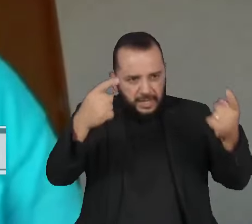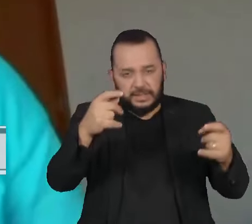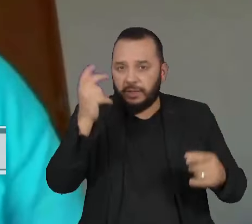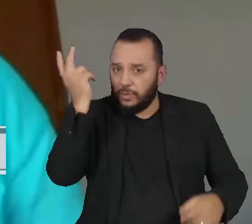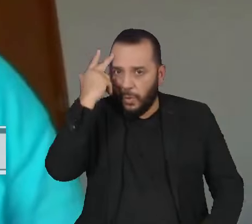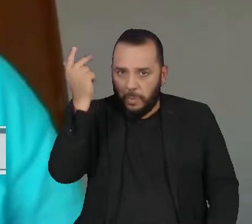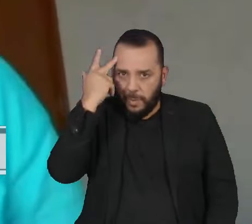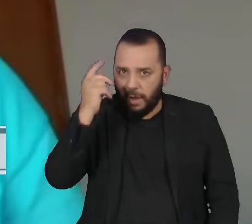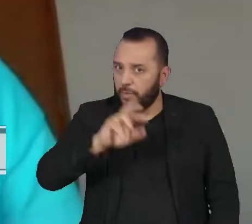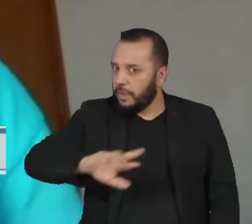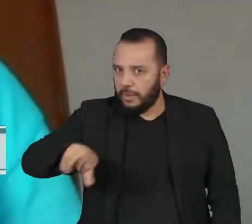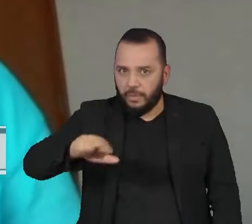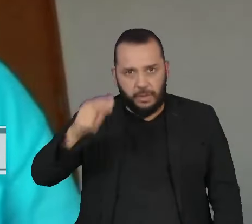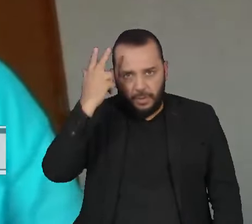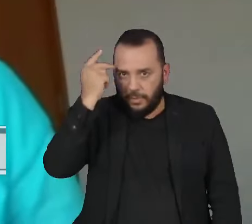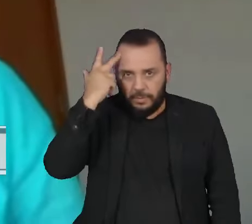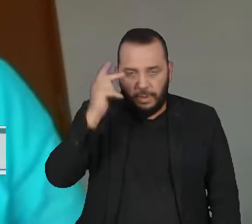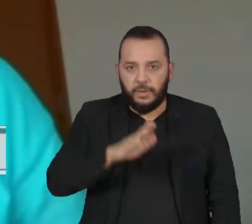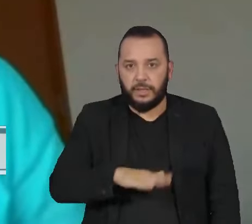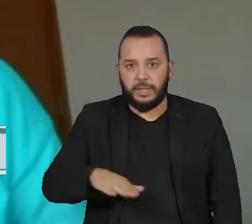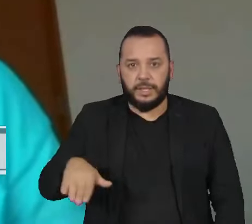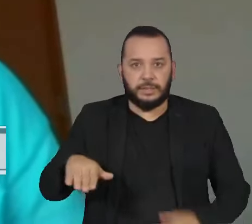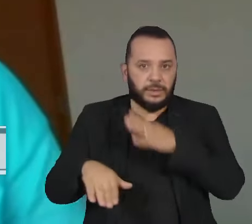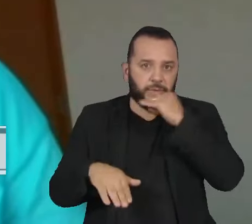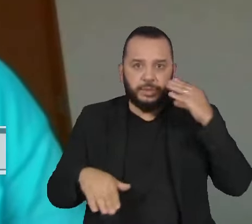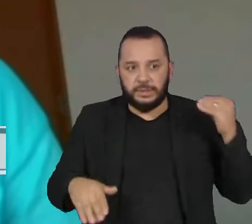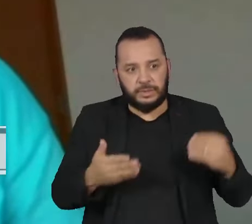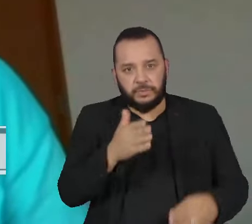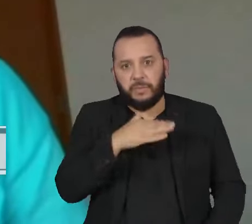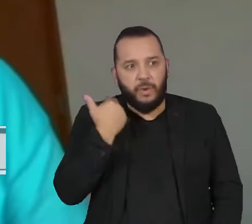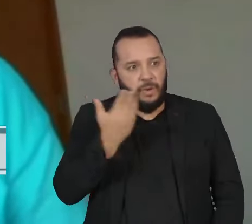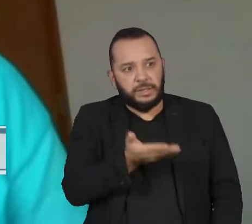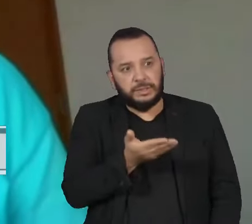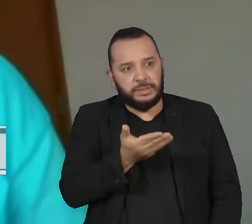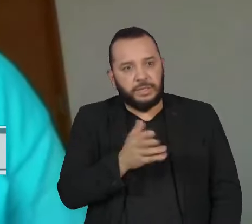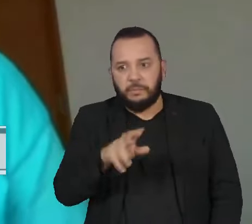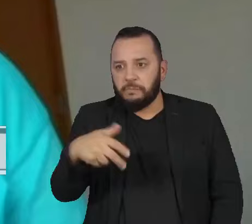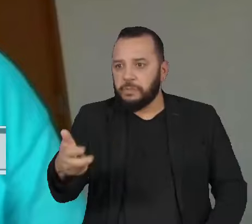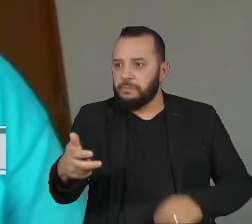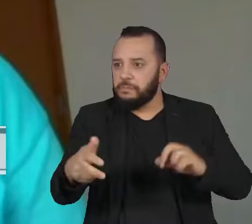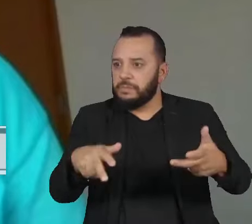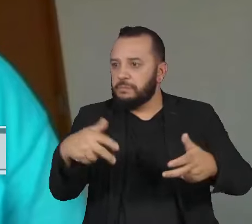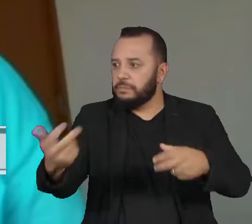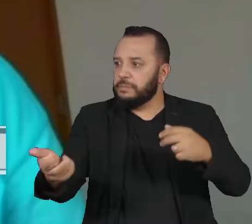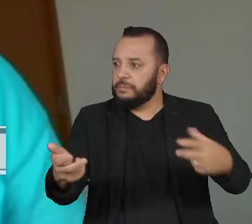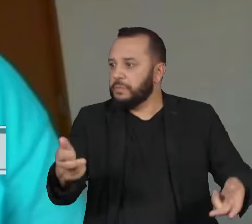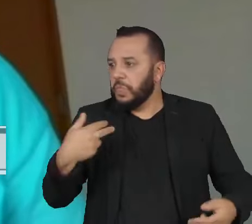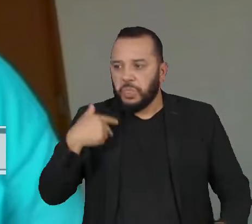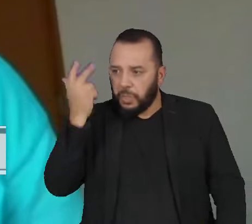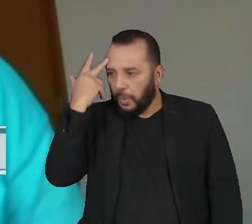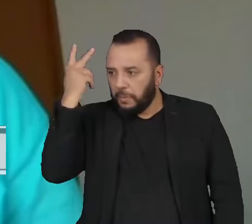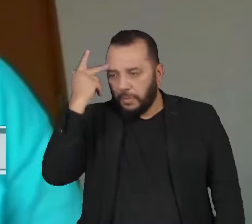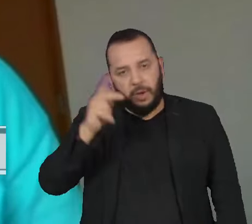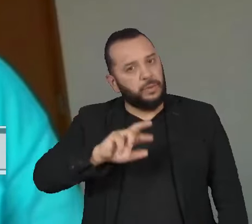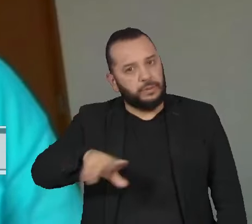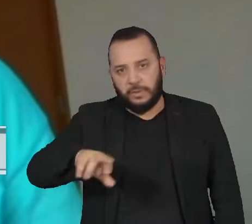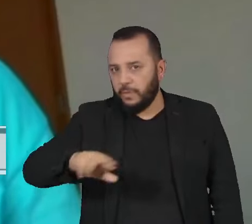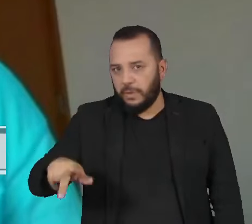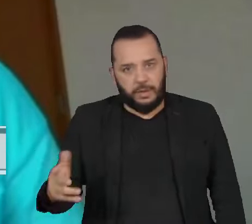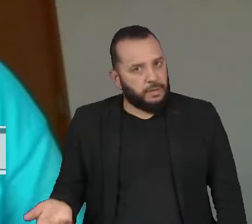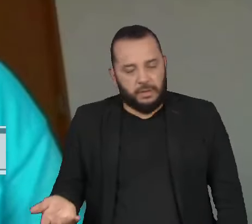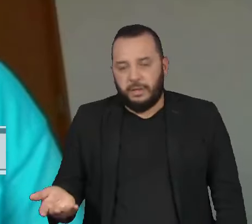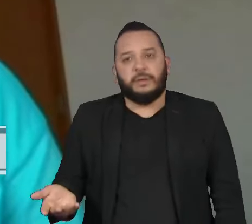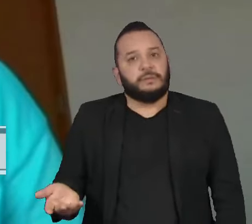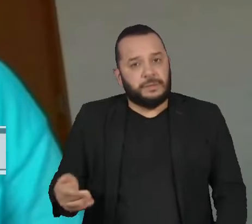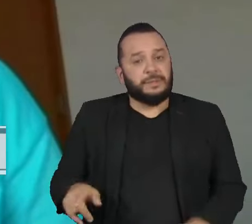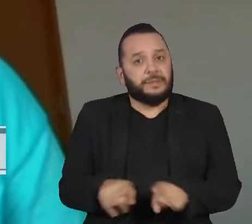Não é normal que uma criança ou um adolescente, no auge da sua vida, do seu desenvolvimento, perca a vida ou seja vítima de uma experiência tão traumática